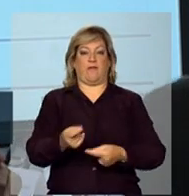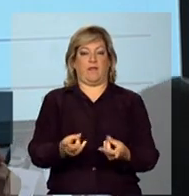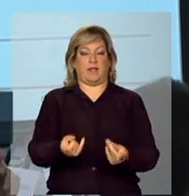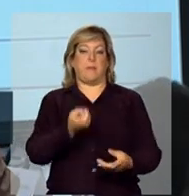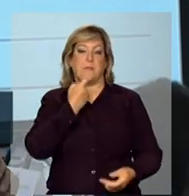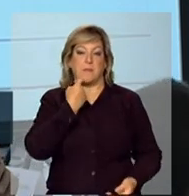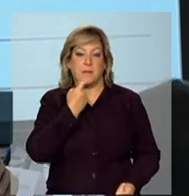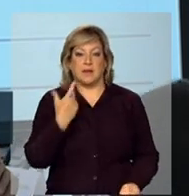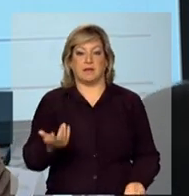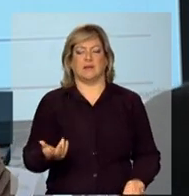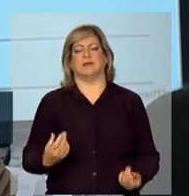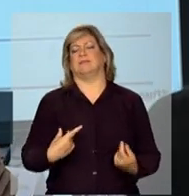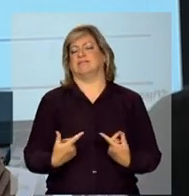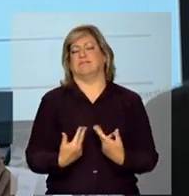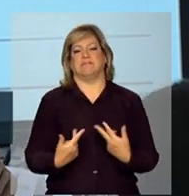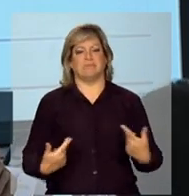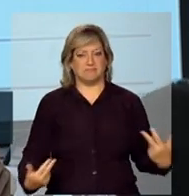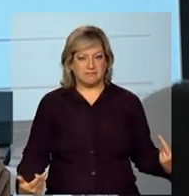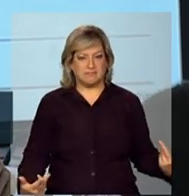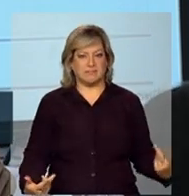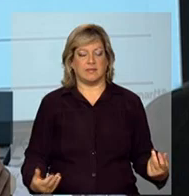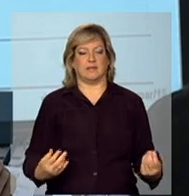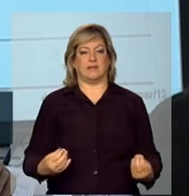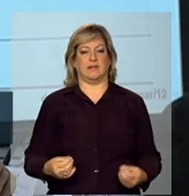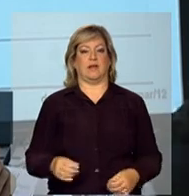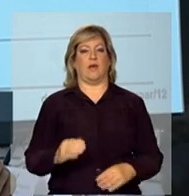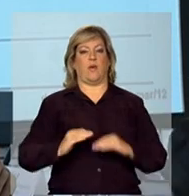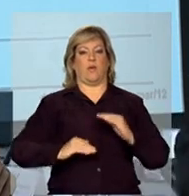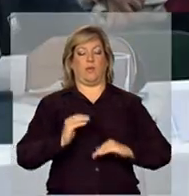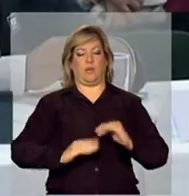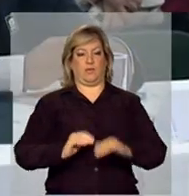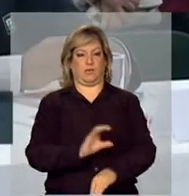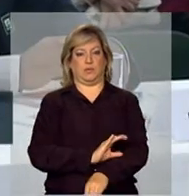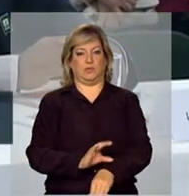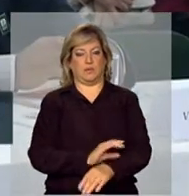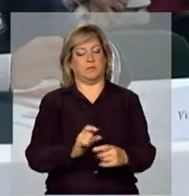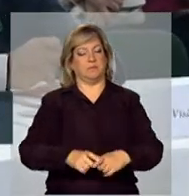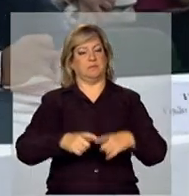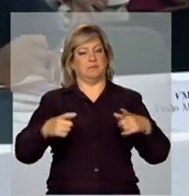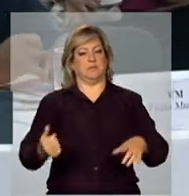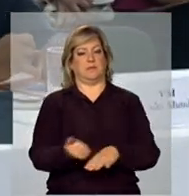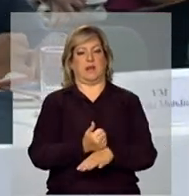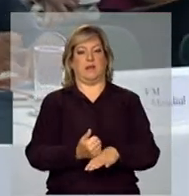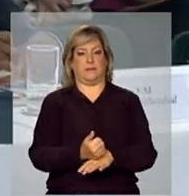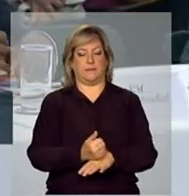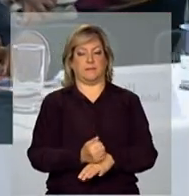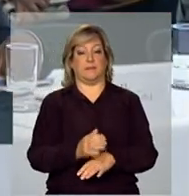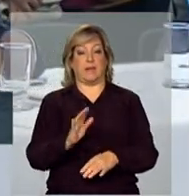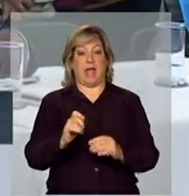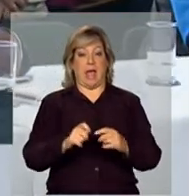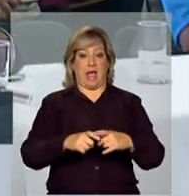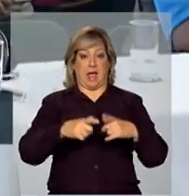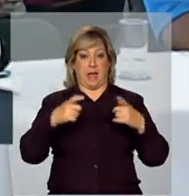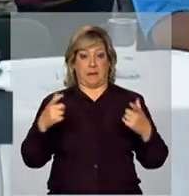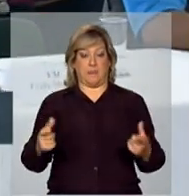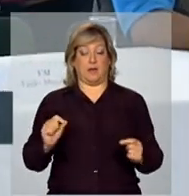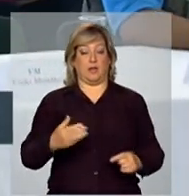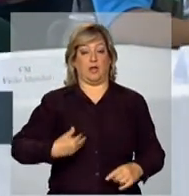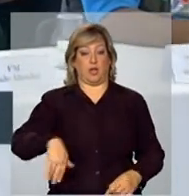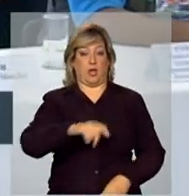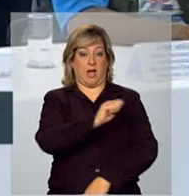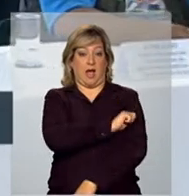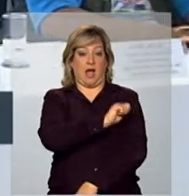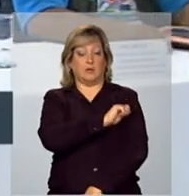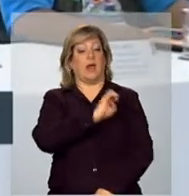altere e melhore essa oferta de cursos de qualificação profissional. A maioria dos nossos alunos